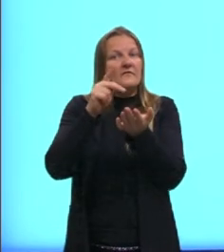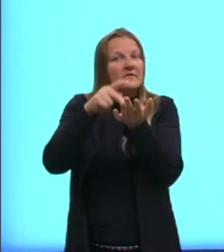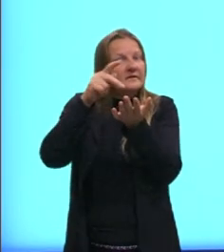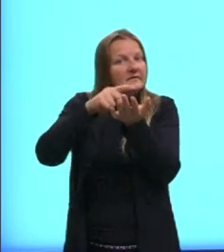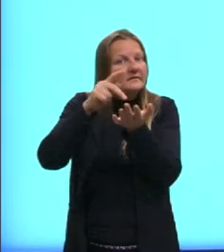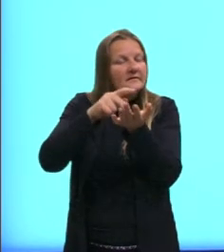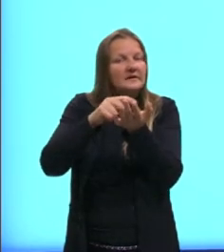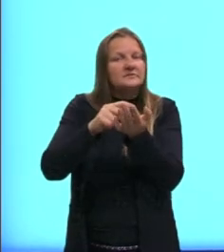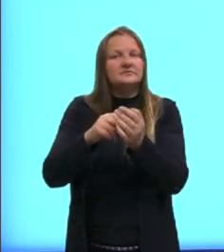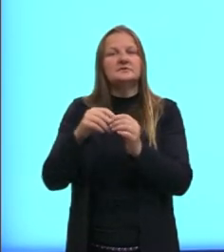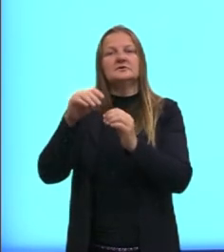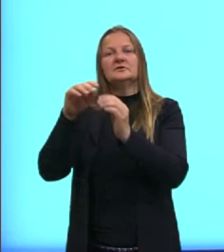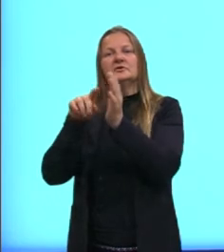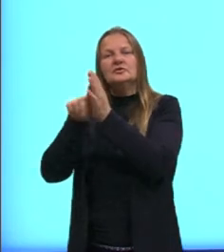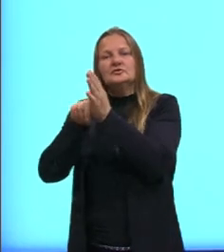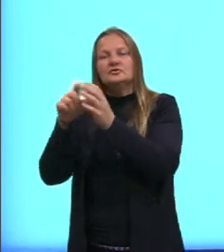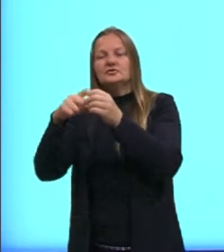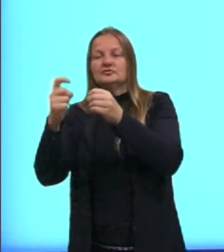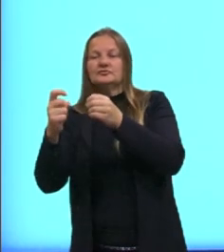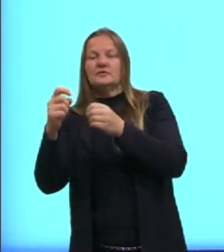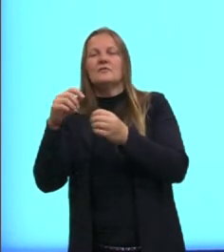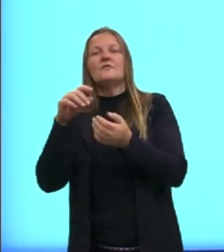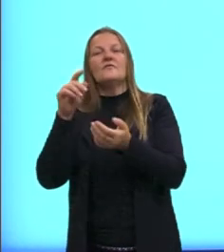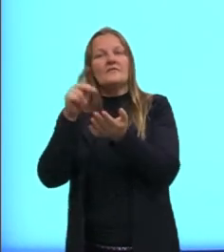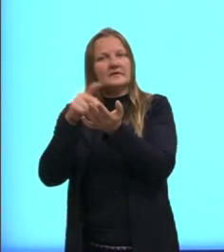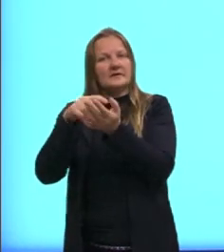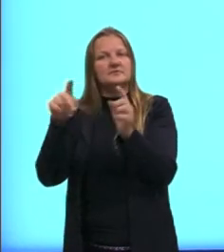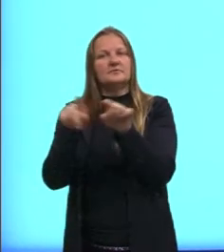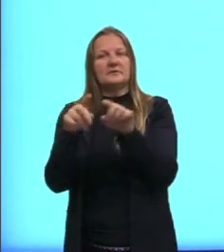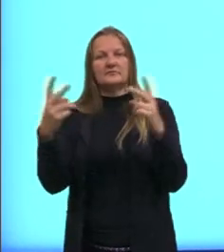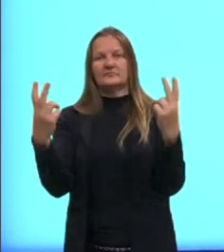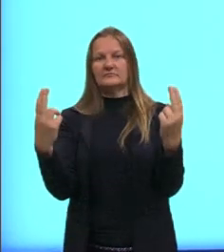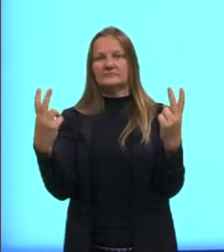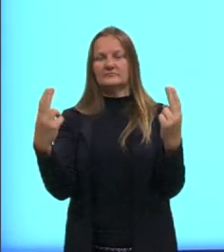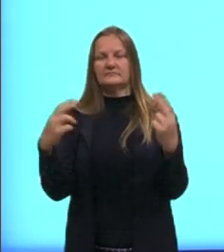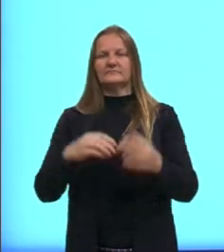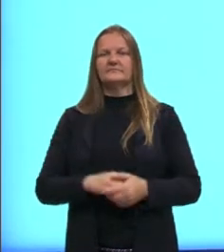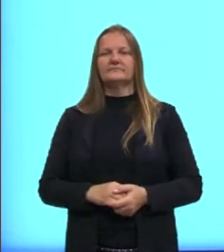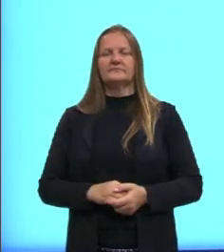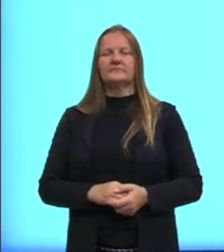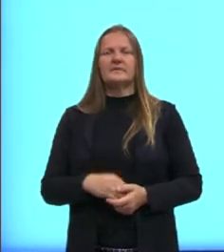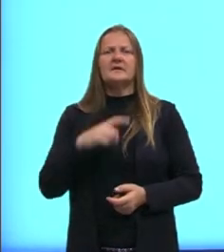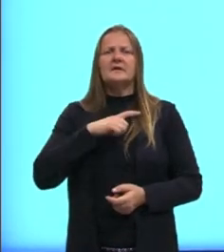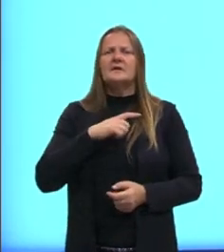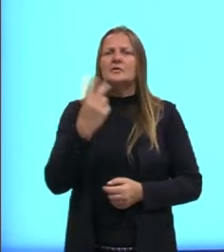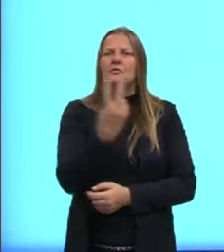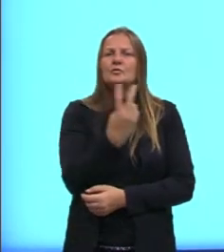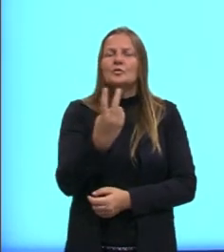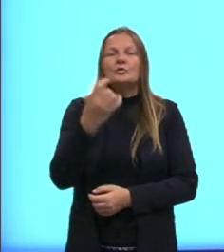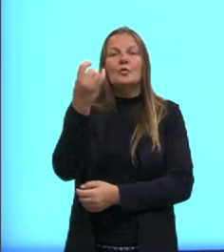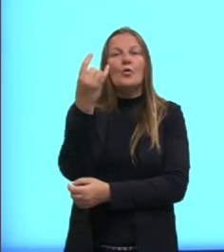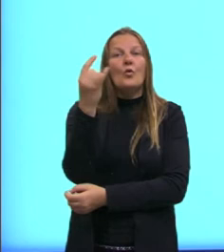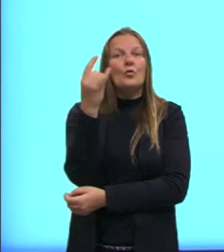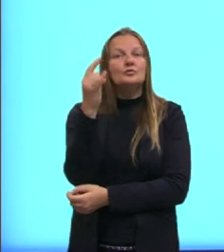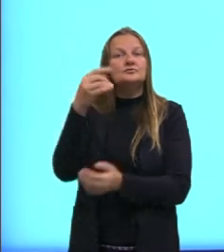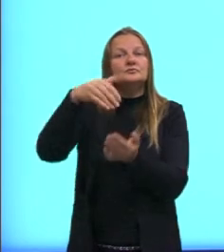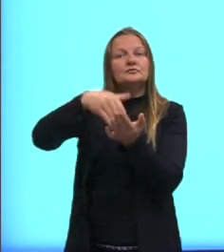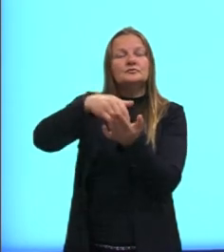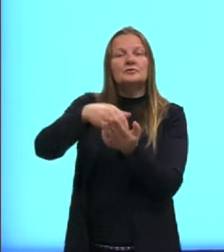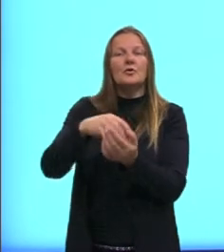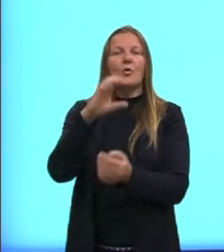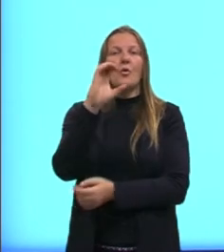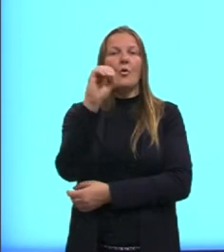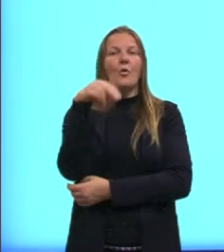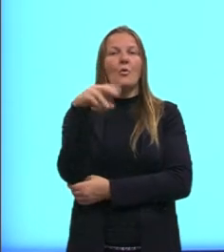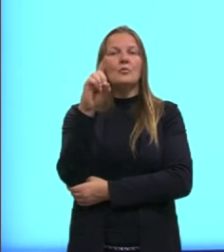verdadeira, a nossa disjunção também é verdadeira. E aí nós temos os dois últimos casos, o condicional